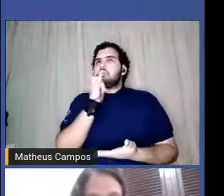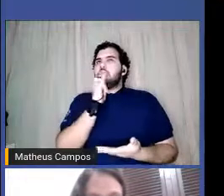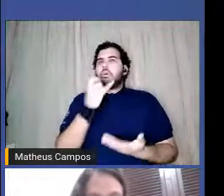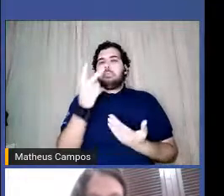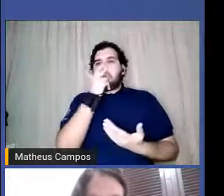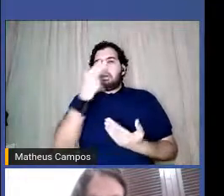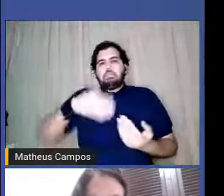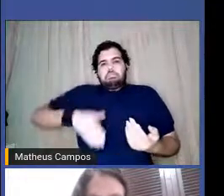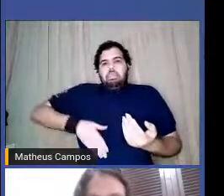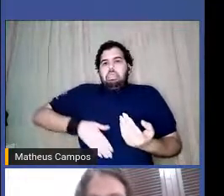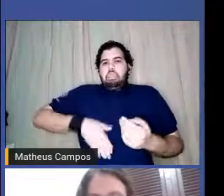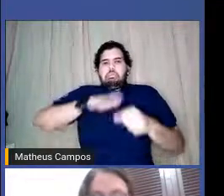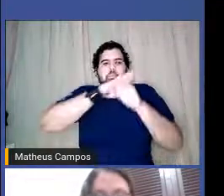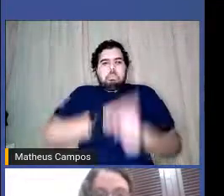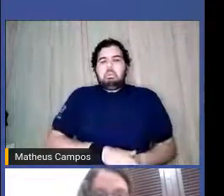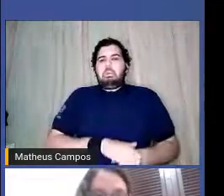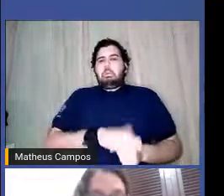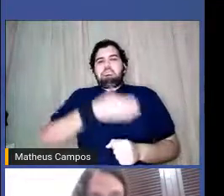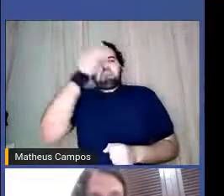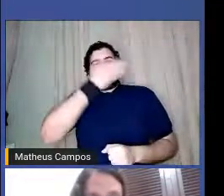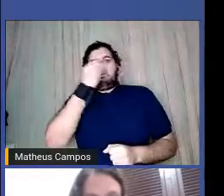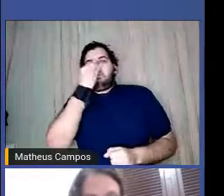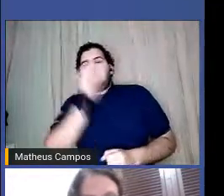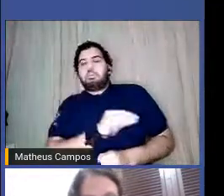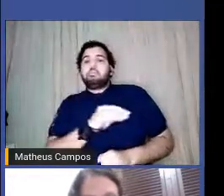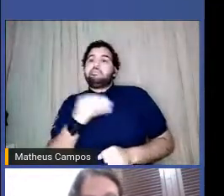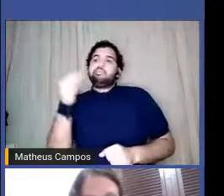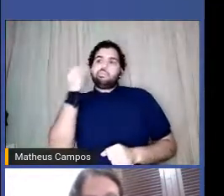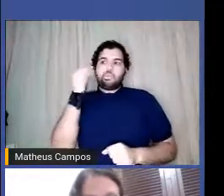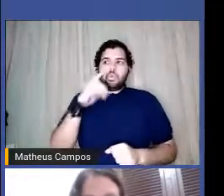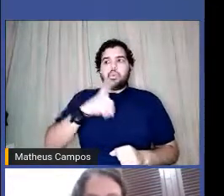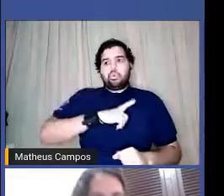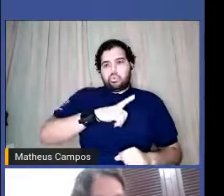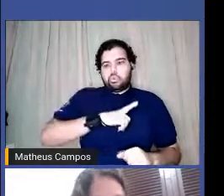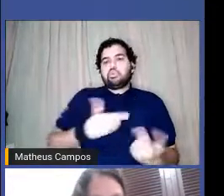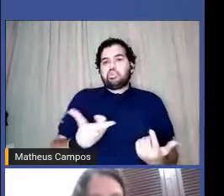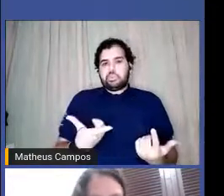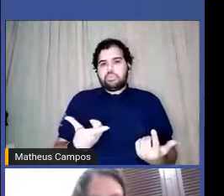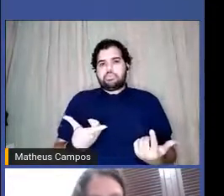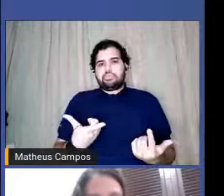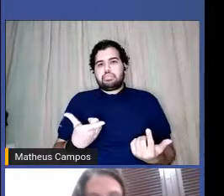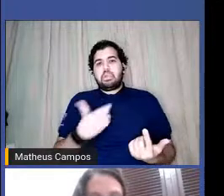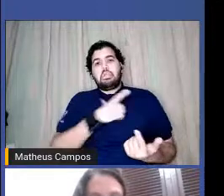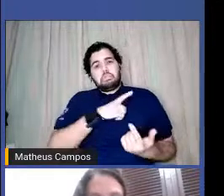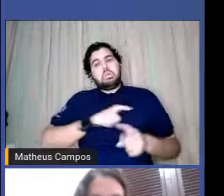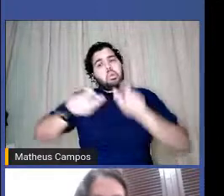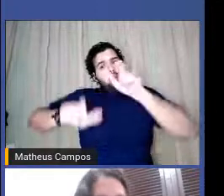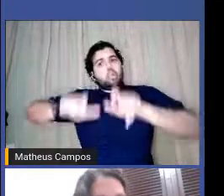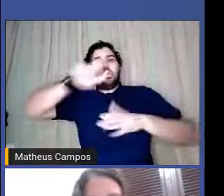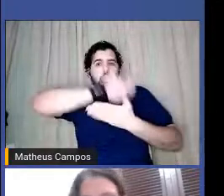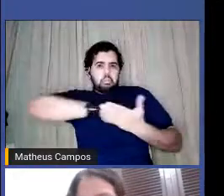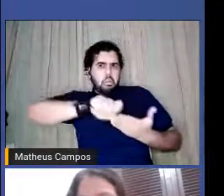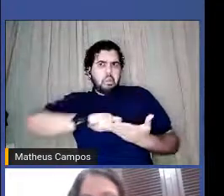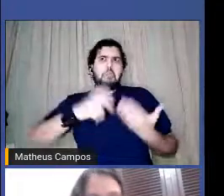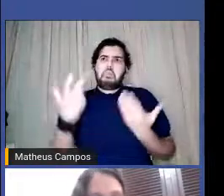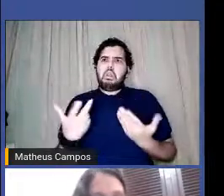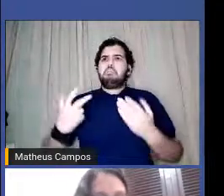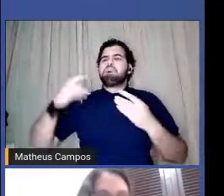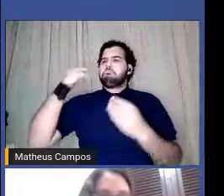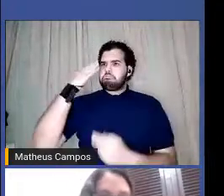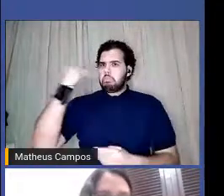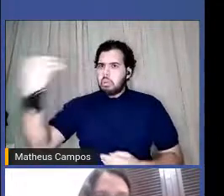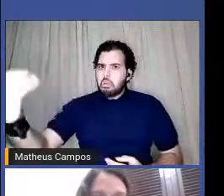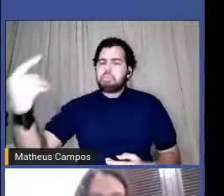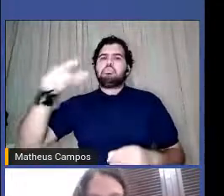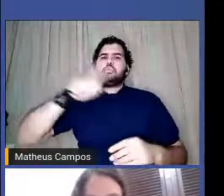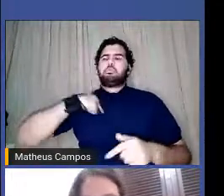invisibilizado, né? Mesmo que a gente tenha algumas escritoras agora reconhecidas, né? Todo